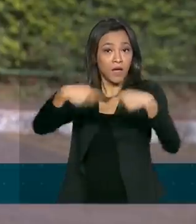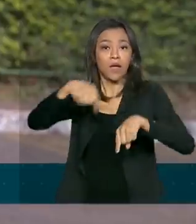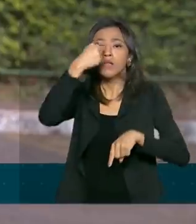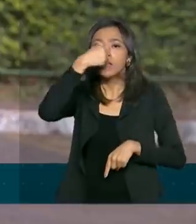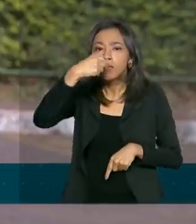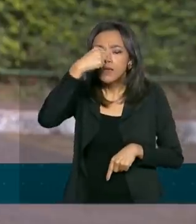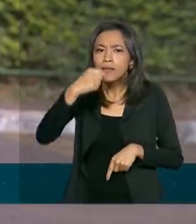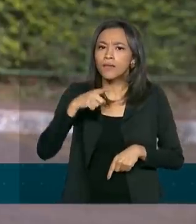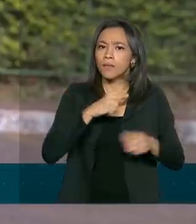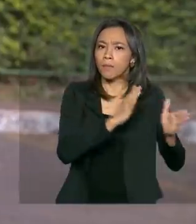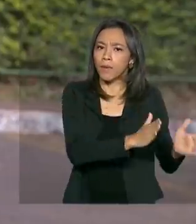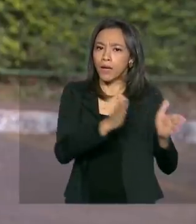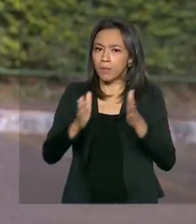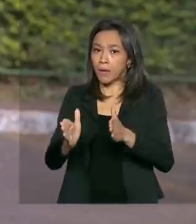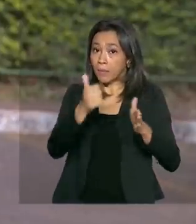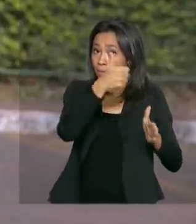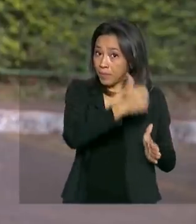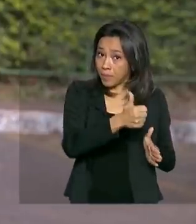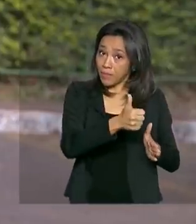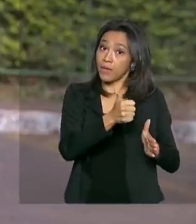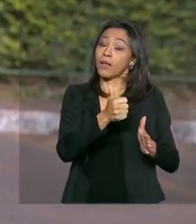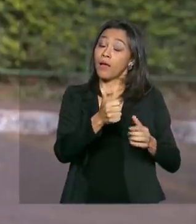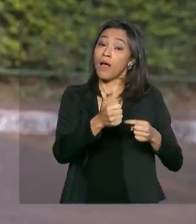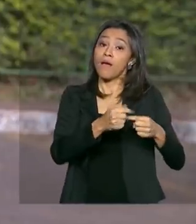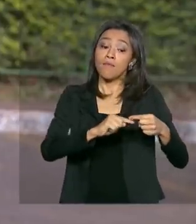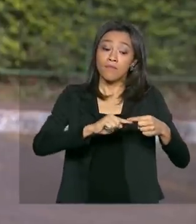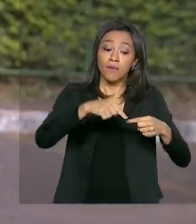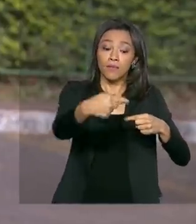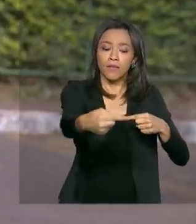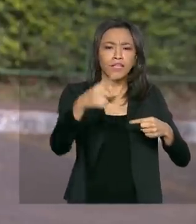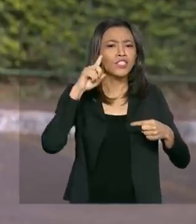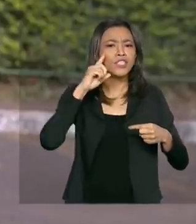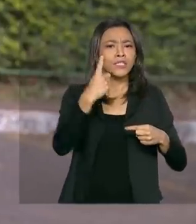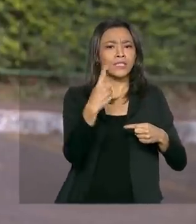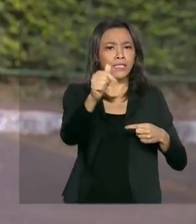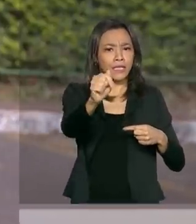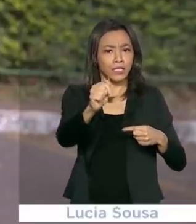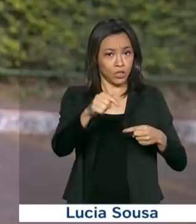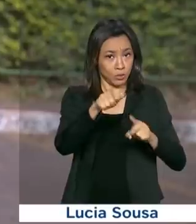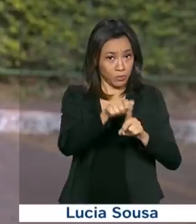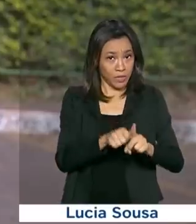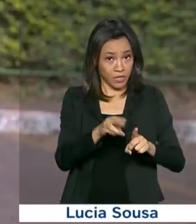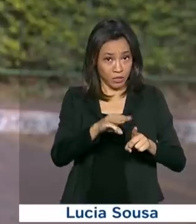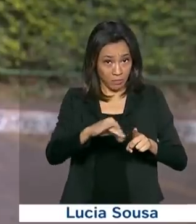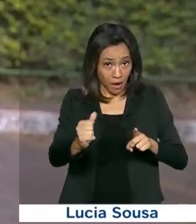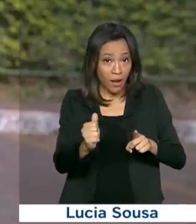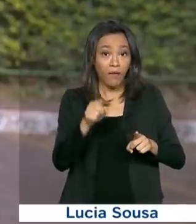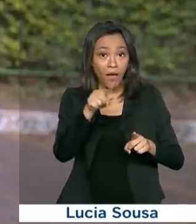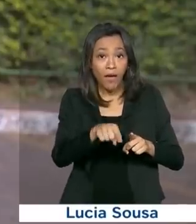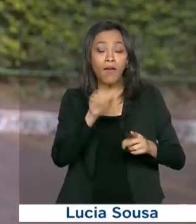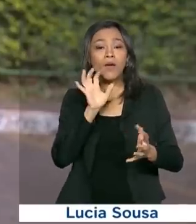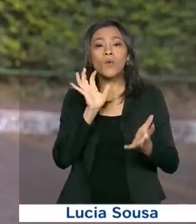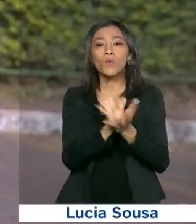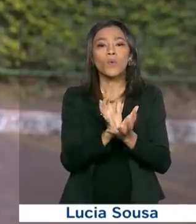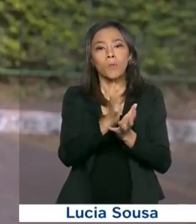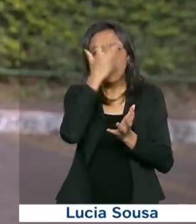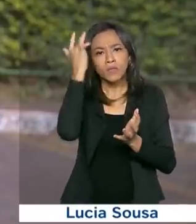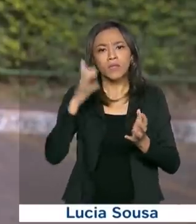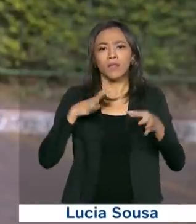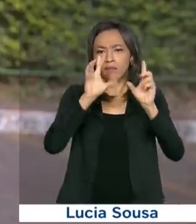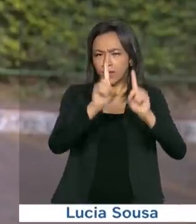duas etapas. A primeira segue até o dia 17 de maio, é voltada a pessoas com deficiência,